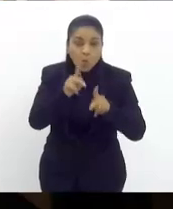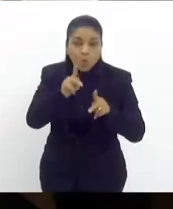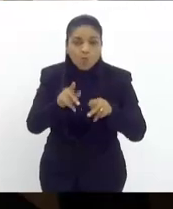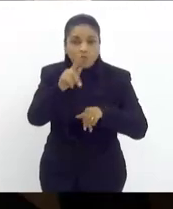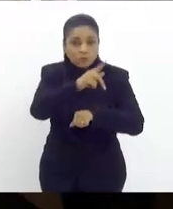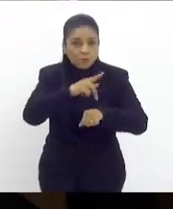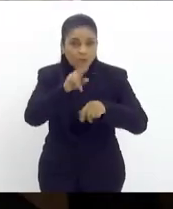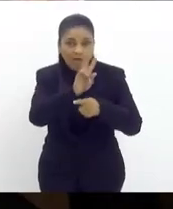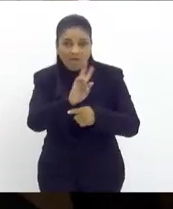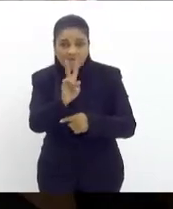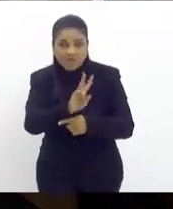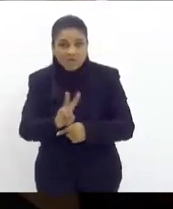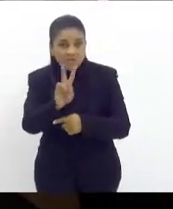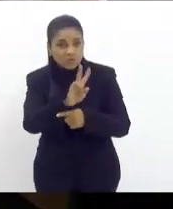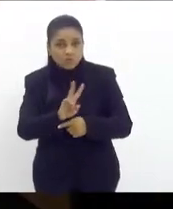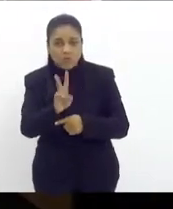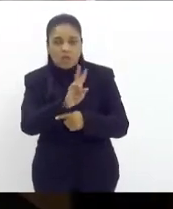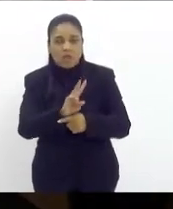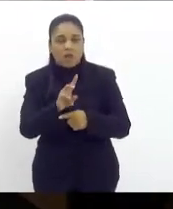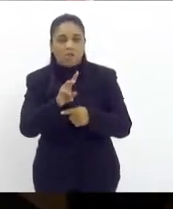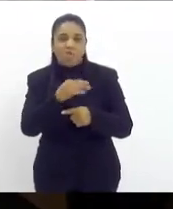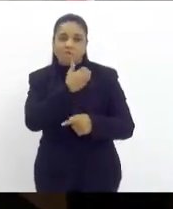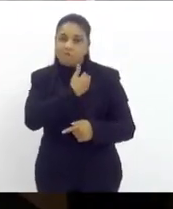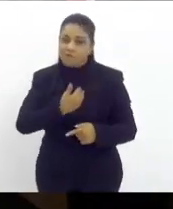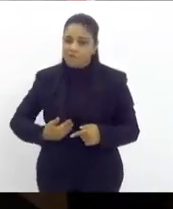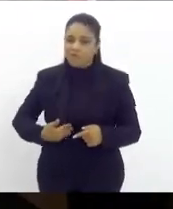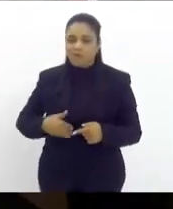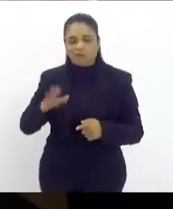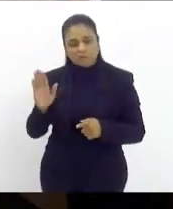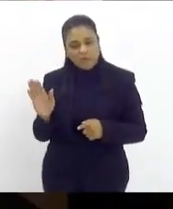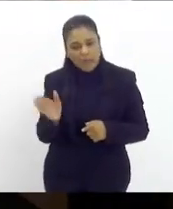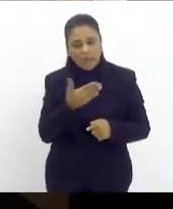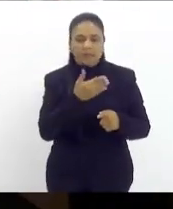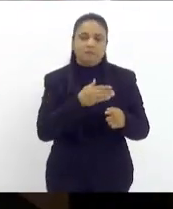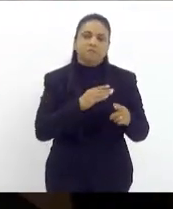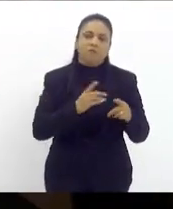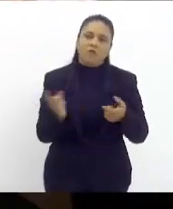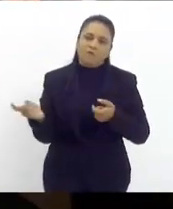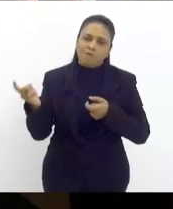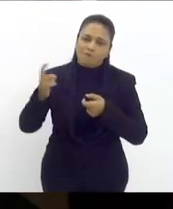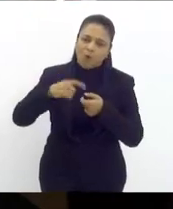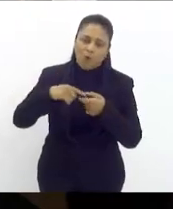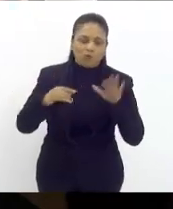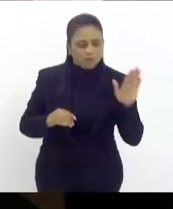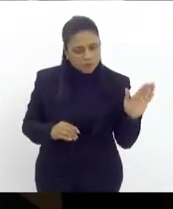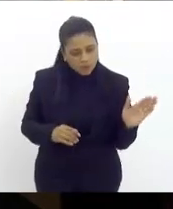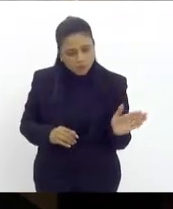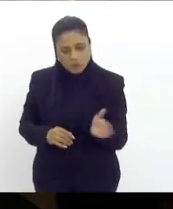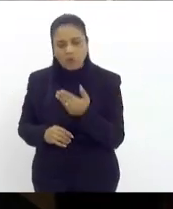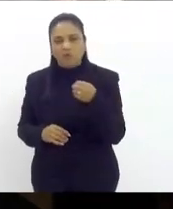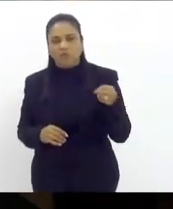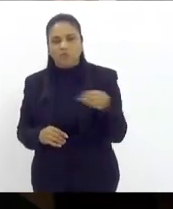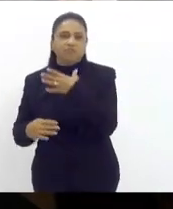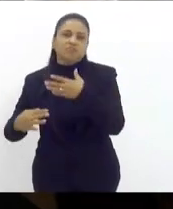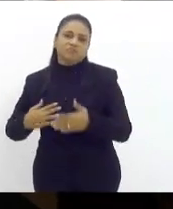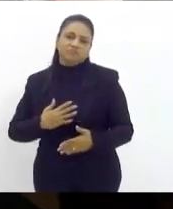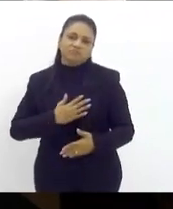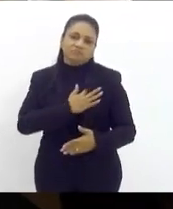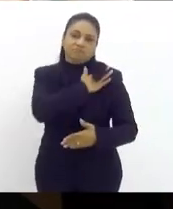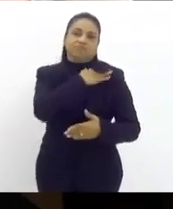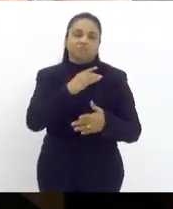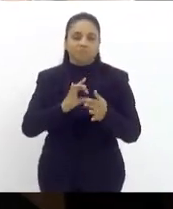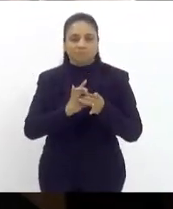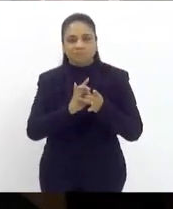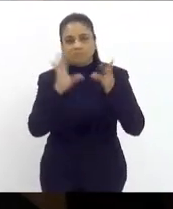da Venezuela porque governos vão governos vêm gestores ditadores democratas